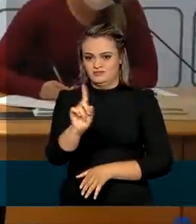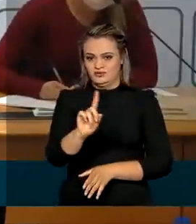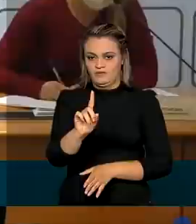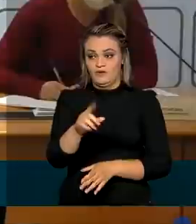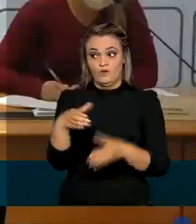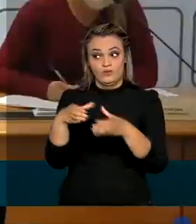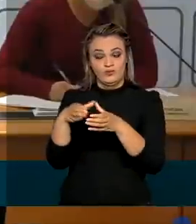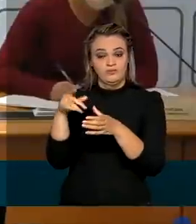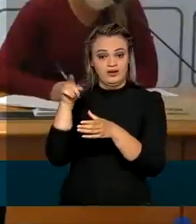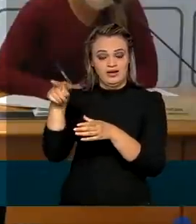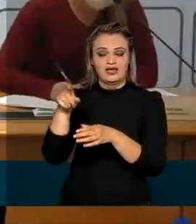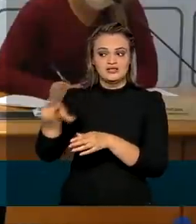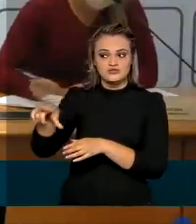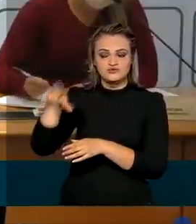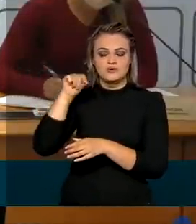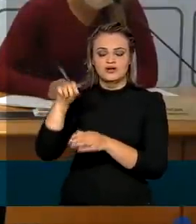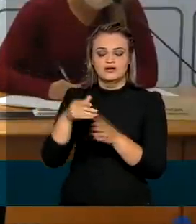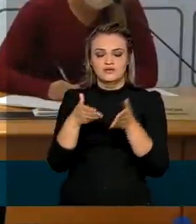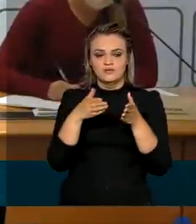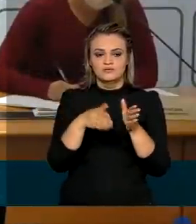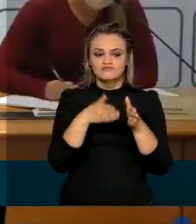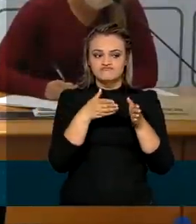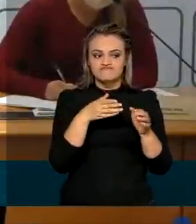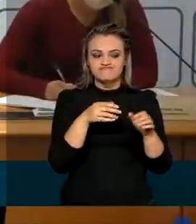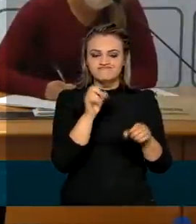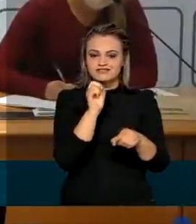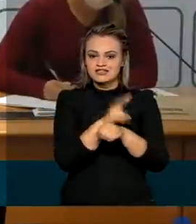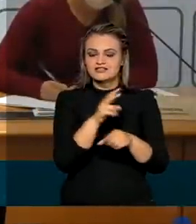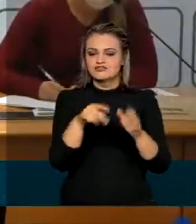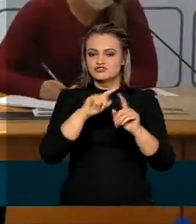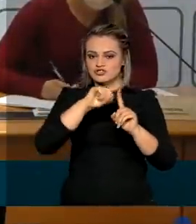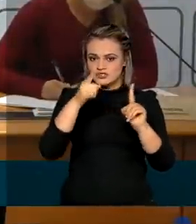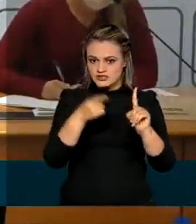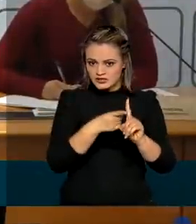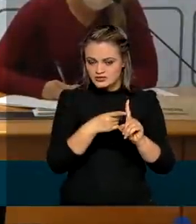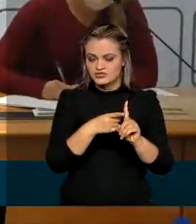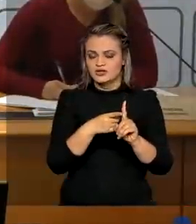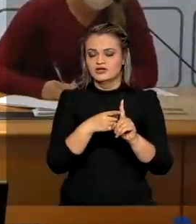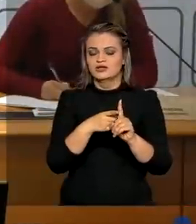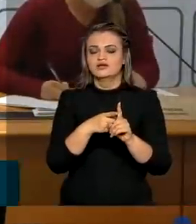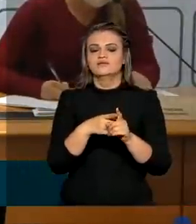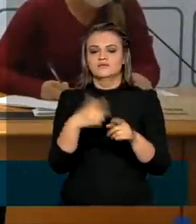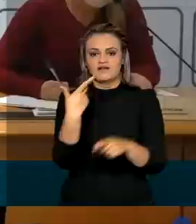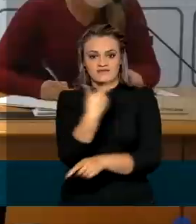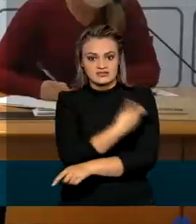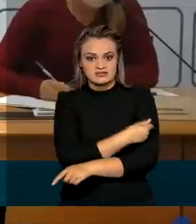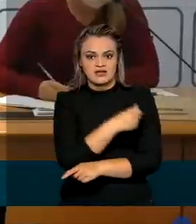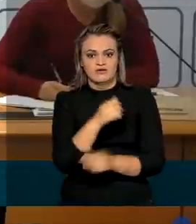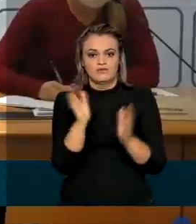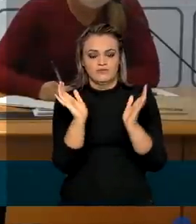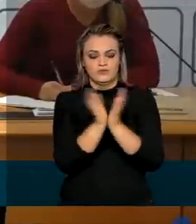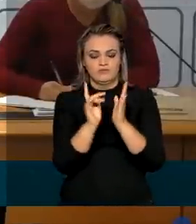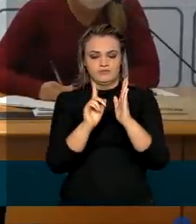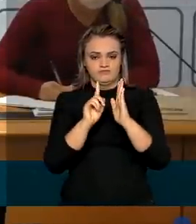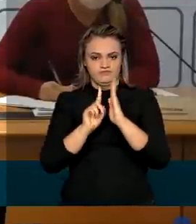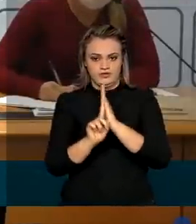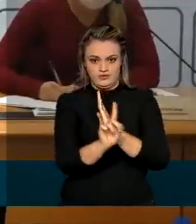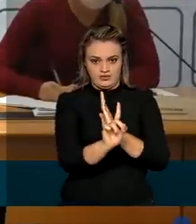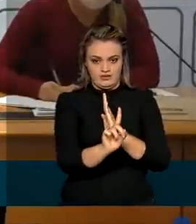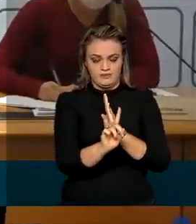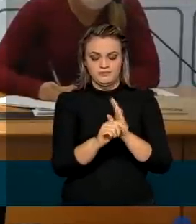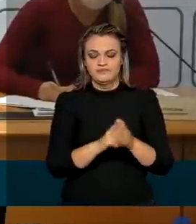decidiu por incluir gestantes no Programa Nacional de Imunização. Essa